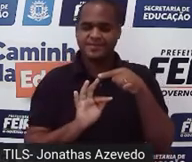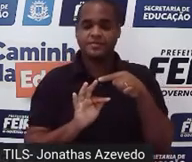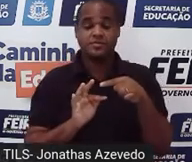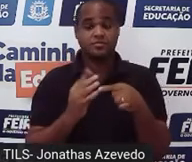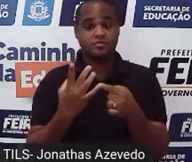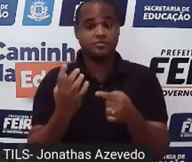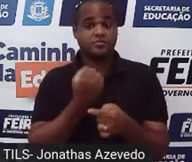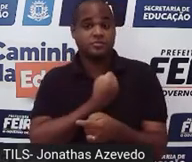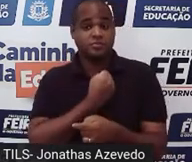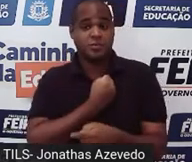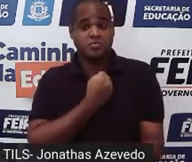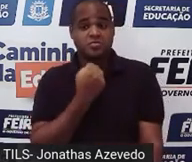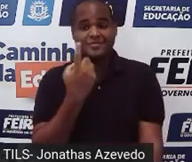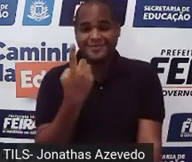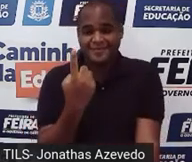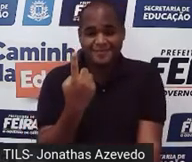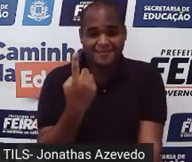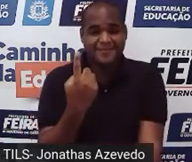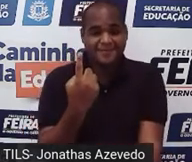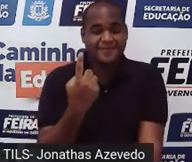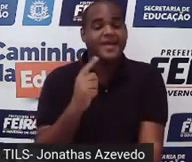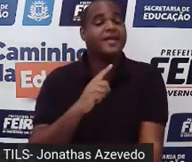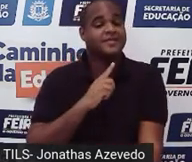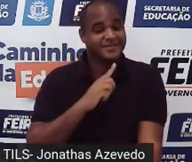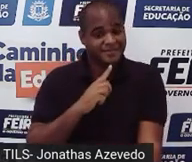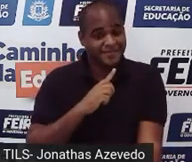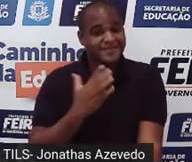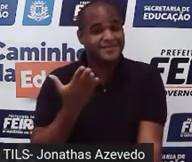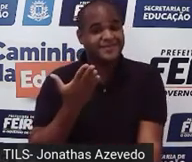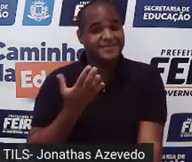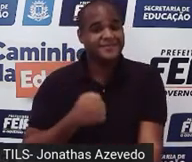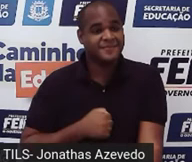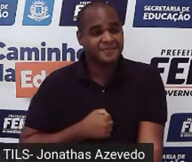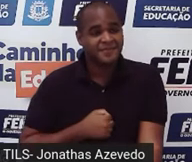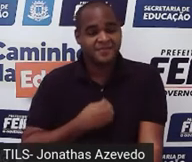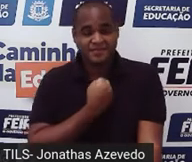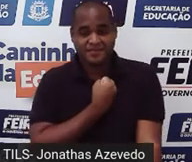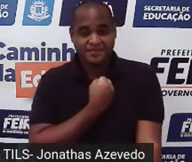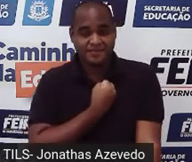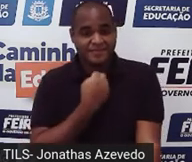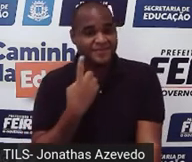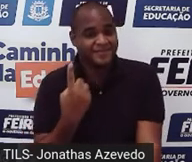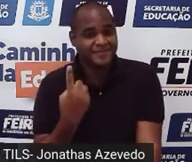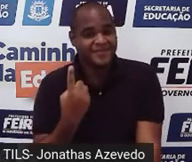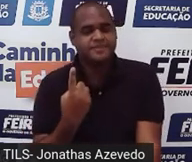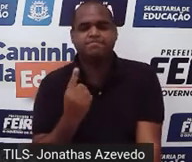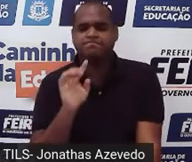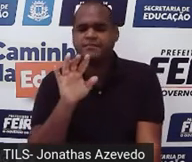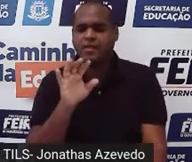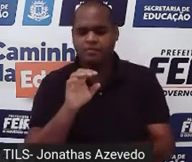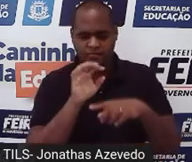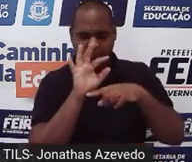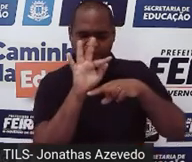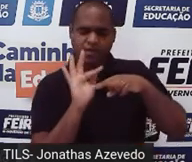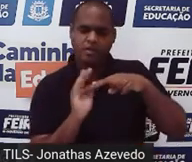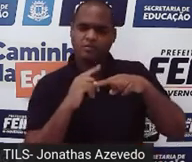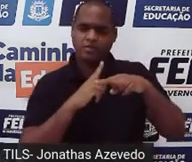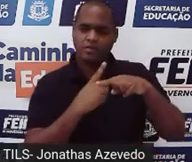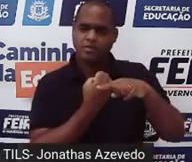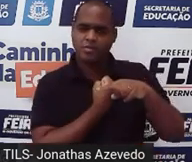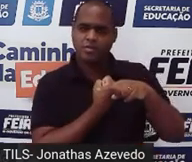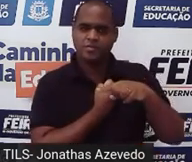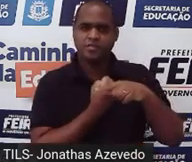frações onde o numerador é o 1, é o número 1. Então, se a fração tem numerador